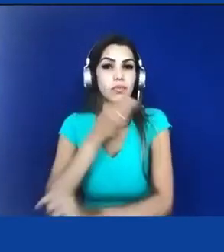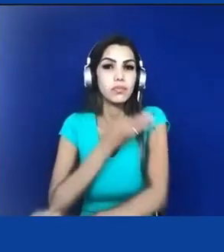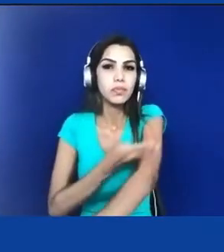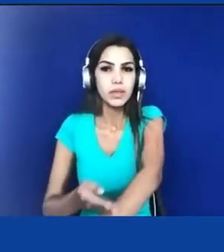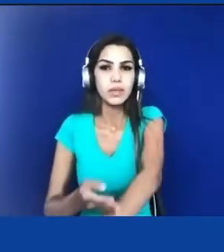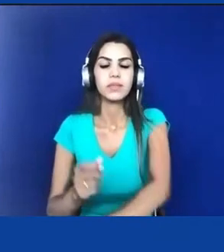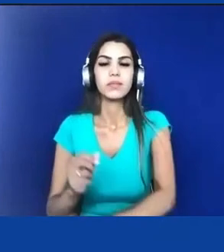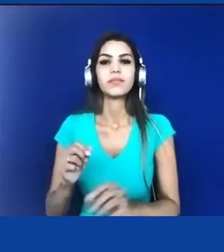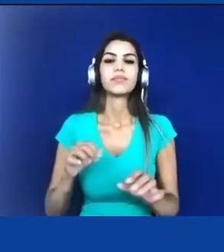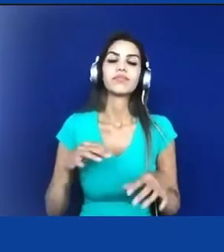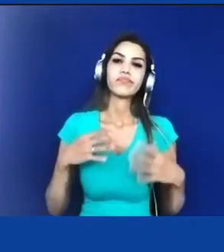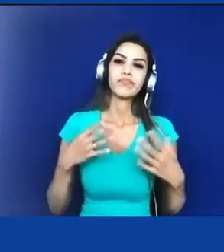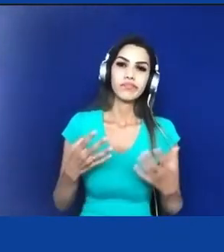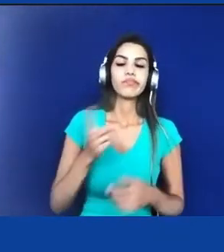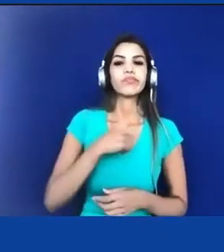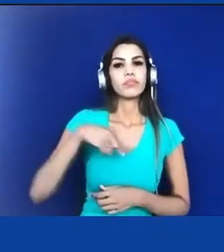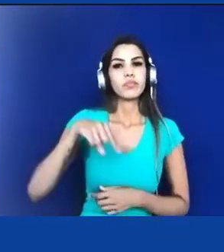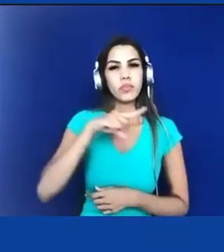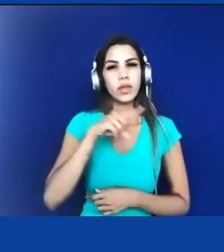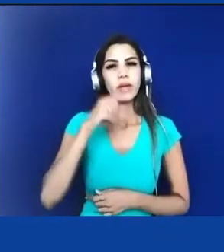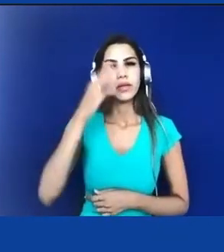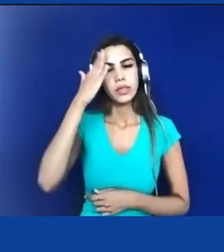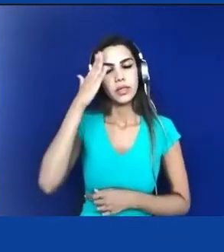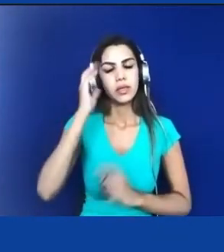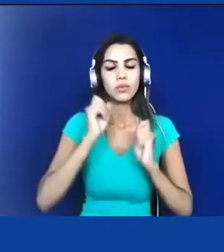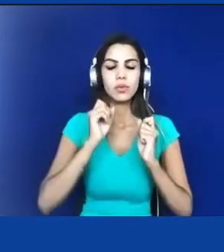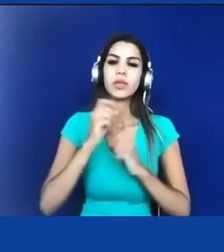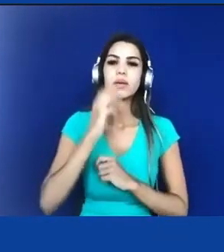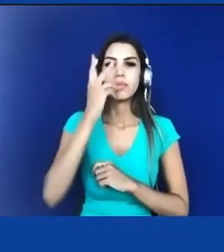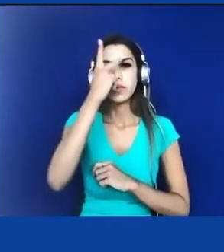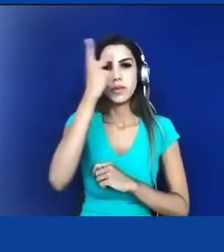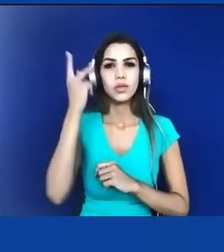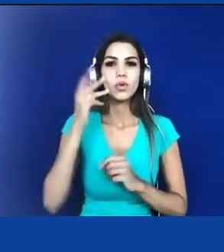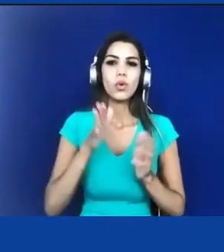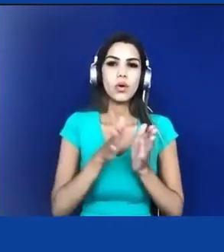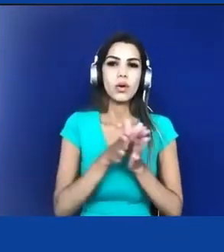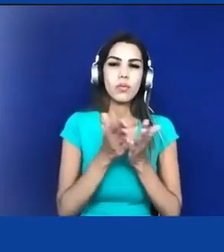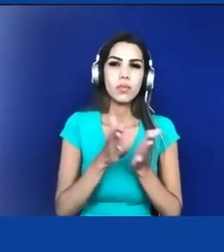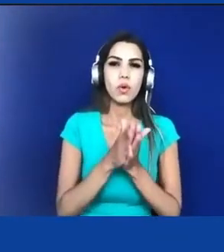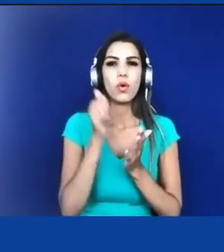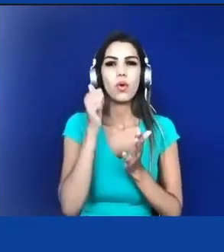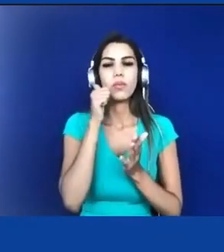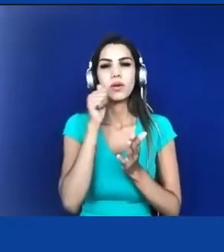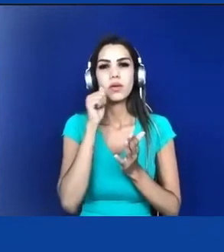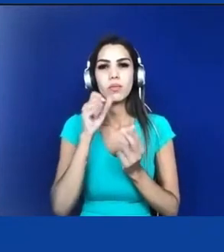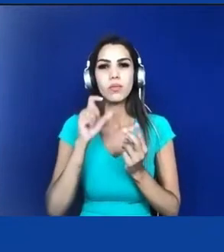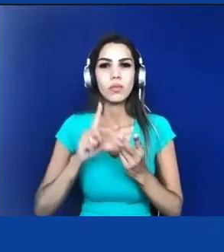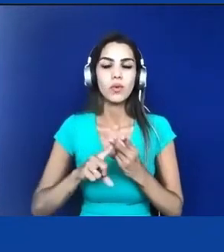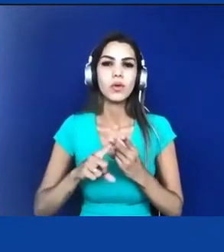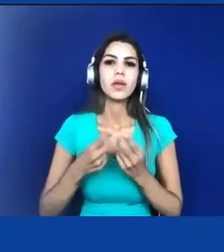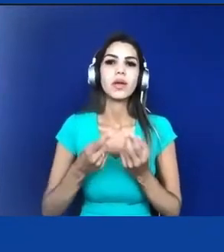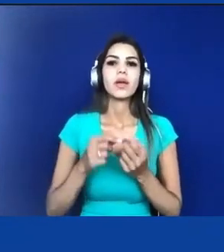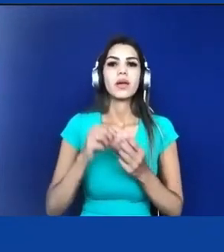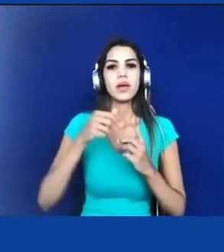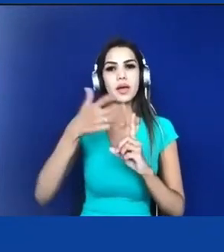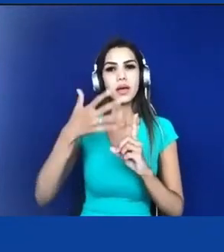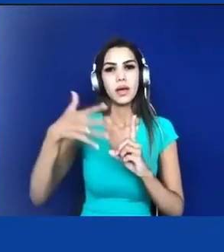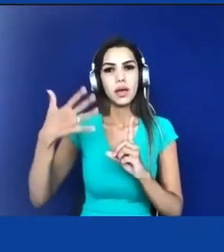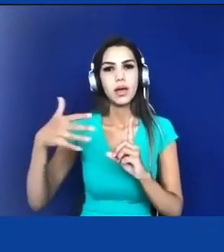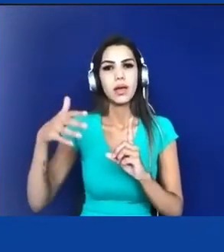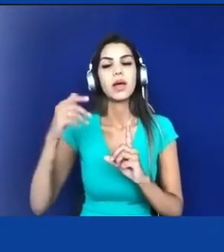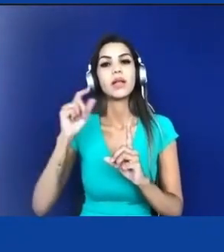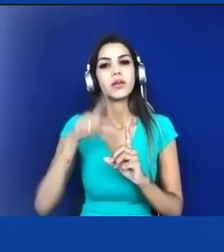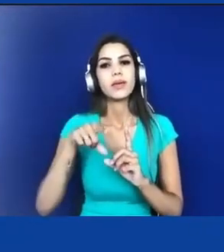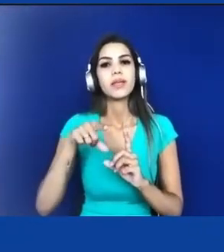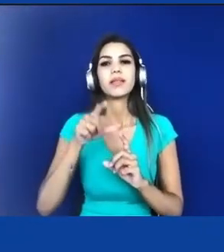pobres, LGBTs importam menos ainda se essas vidas forem negras.